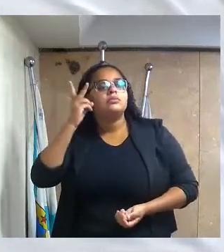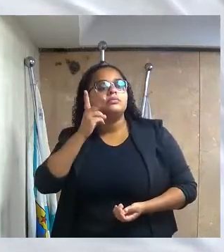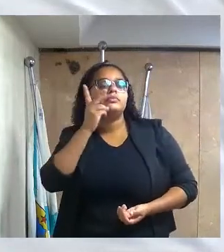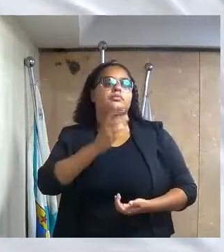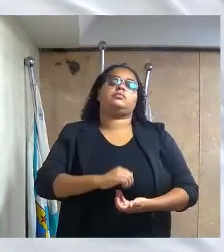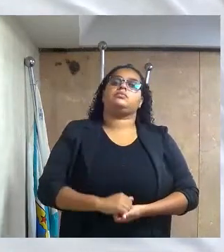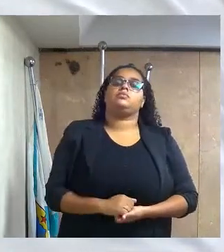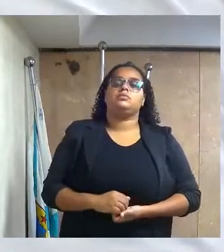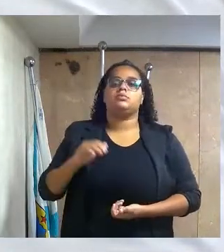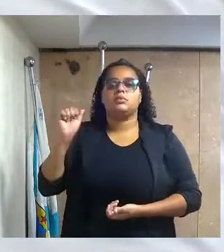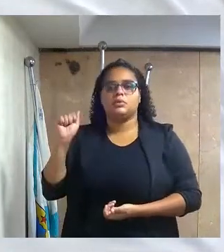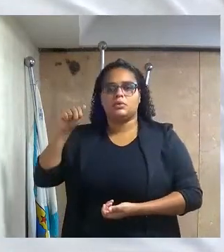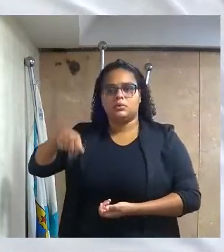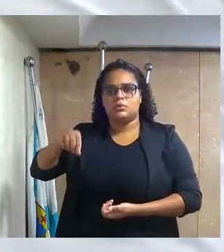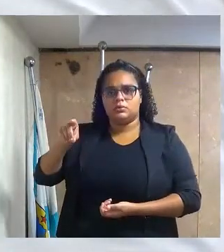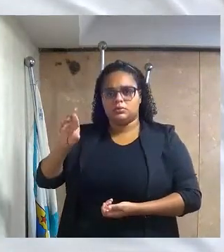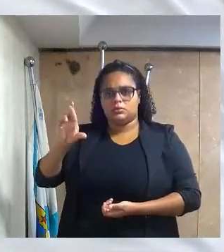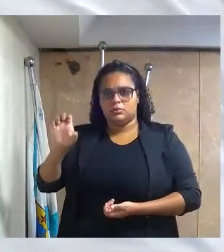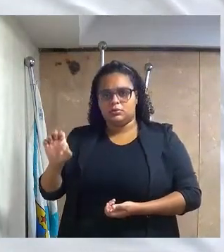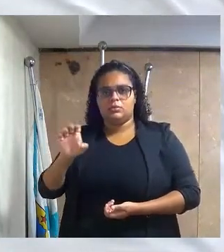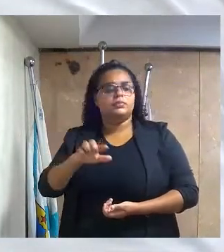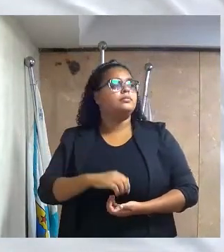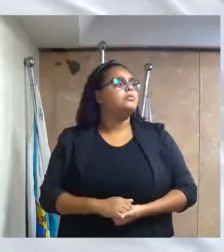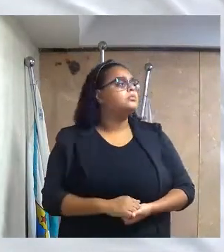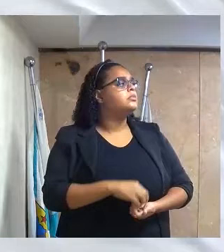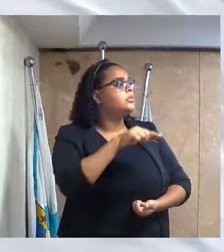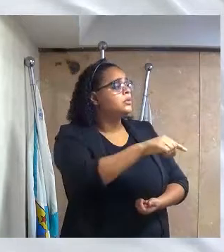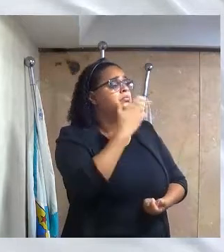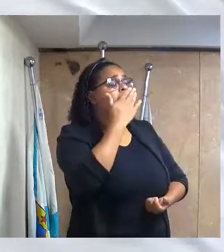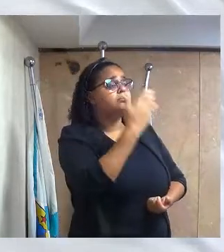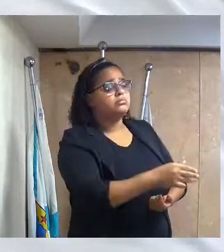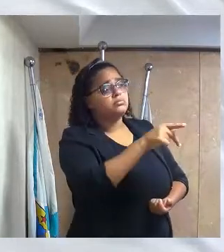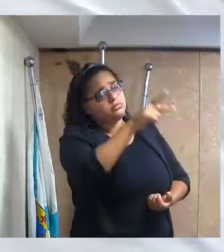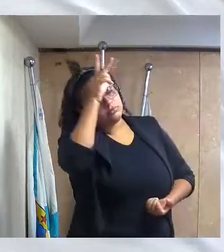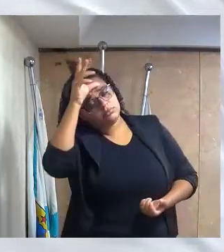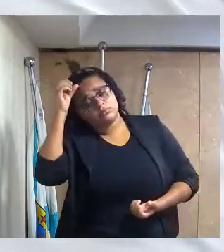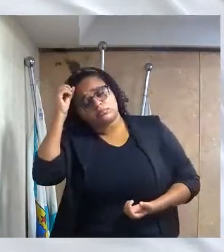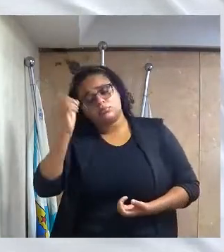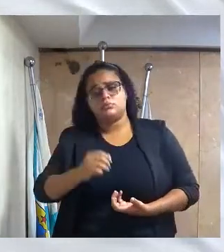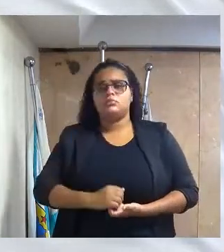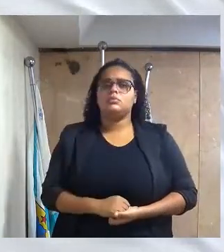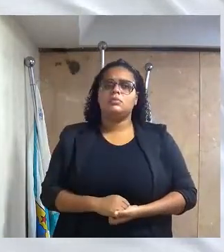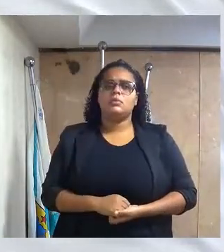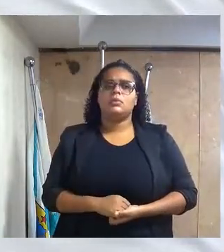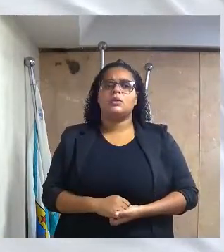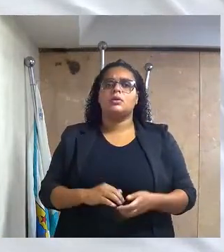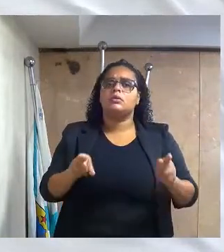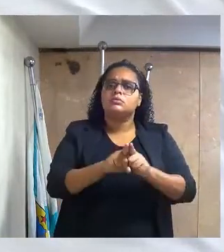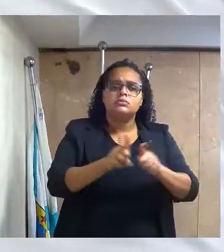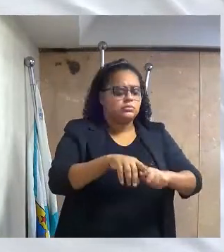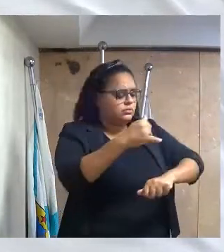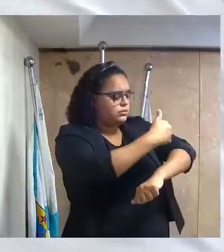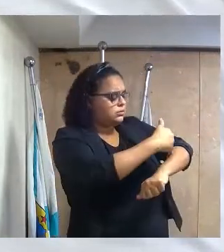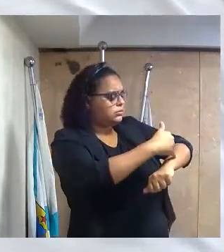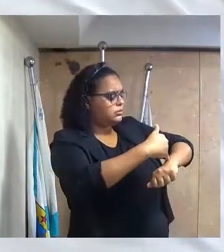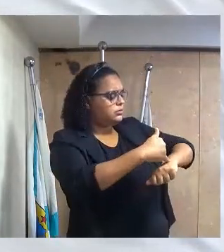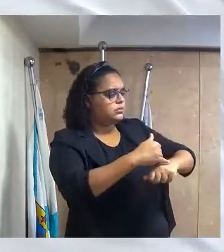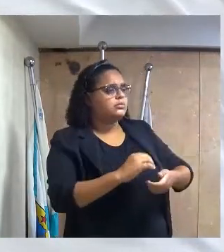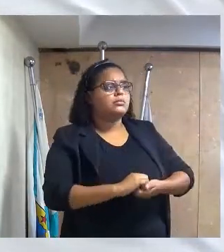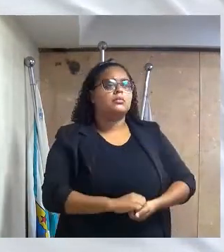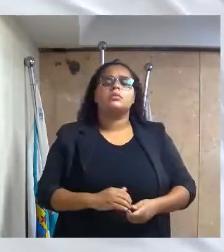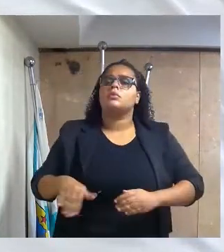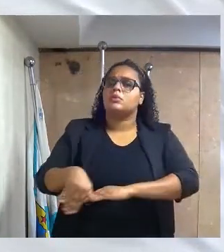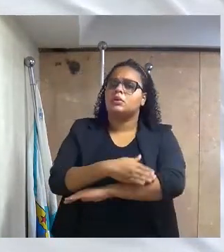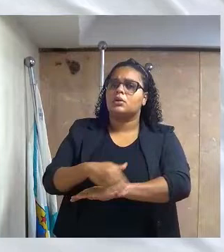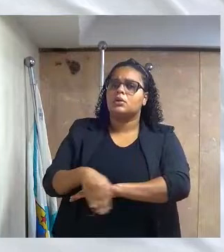André Santos da Silva, solicitando ao justíssimo senhor prefeito, recapeamento asfáltico ao